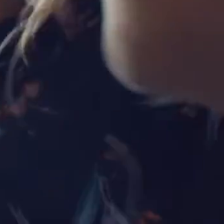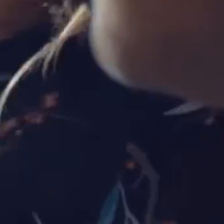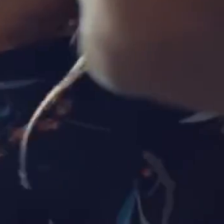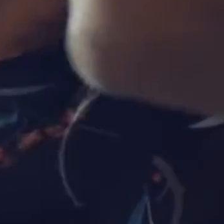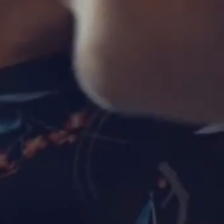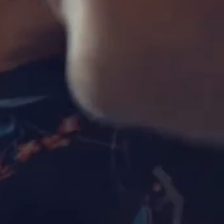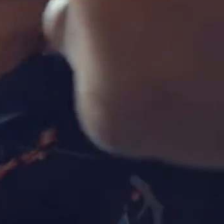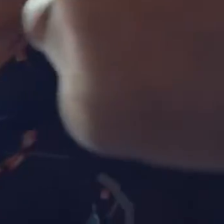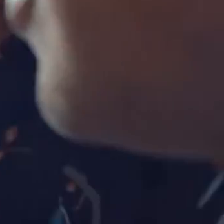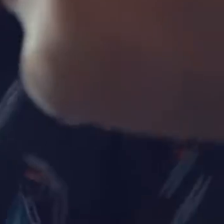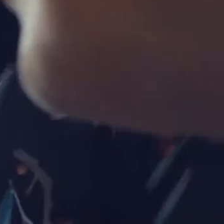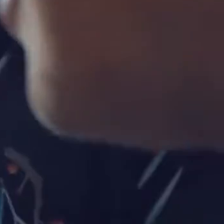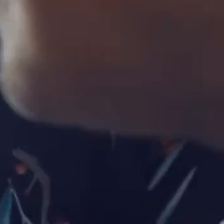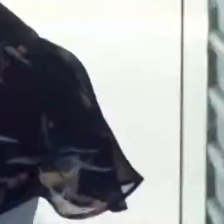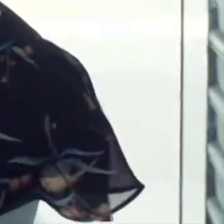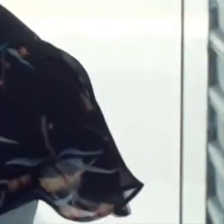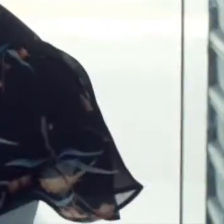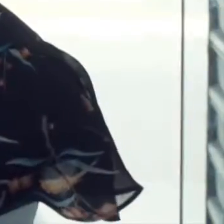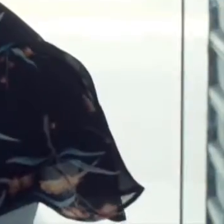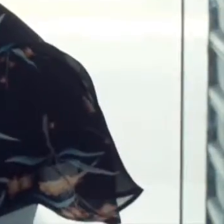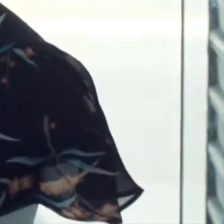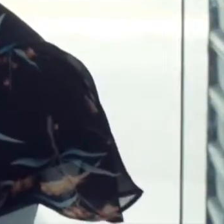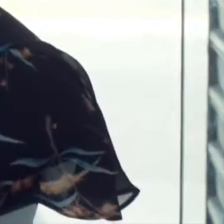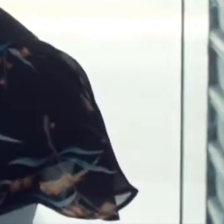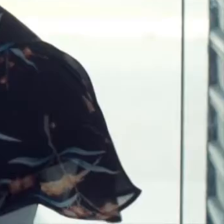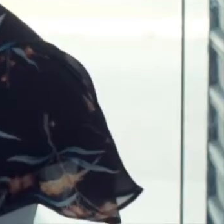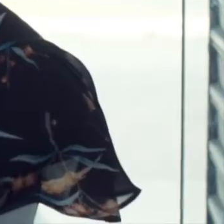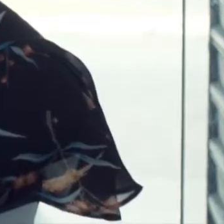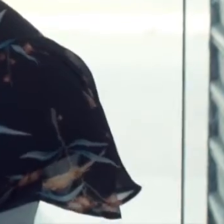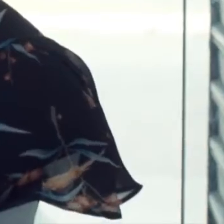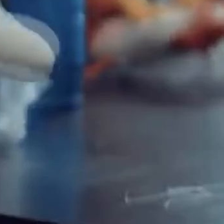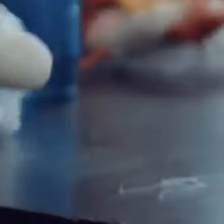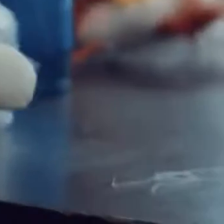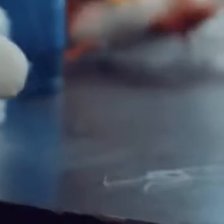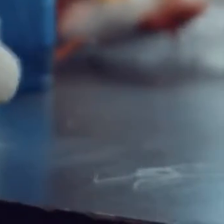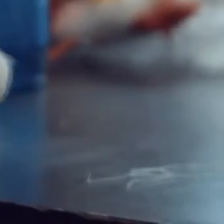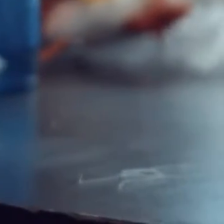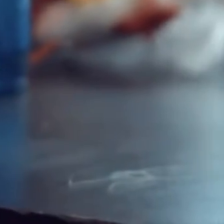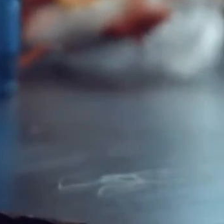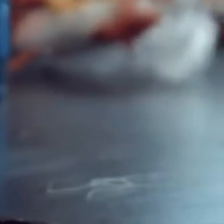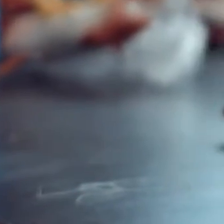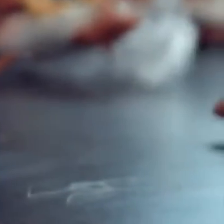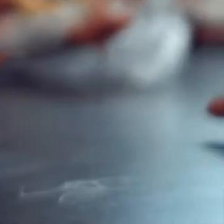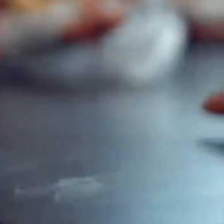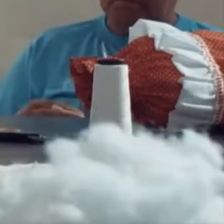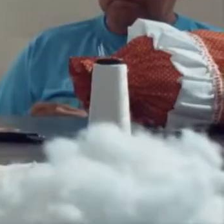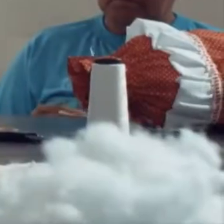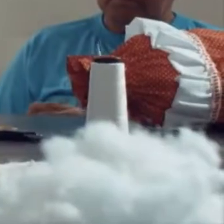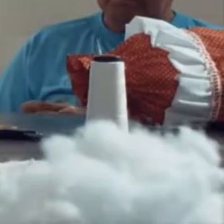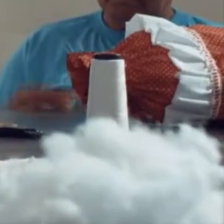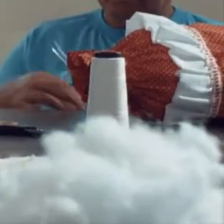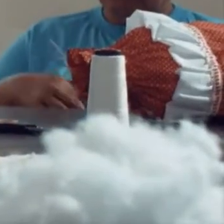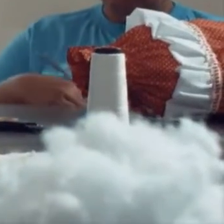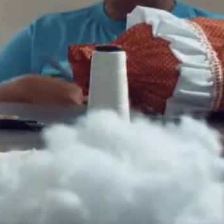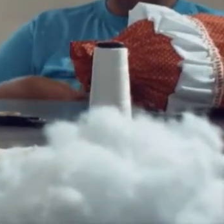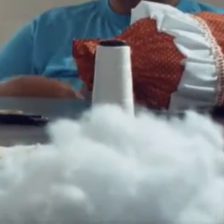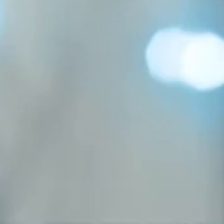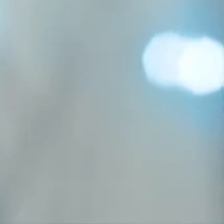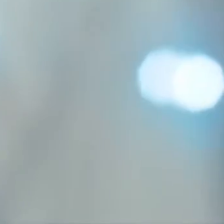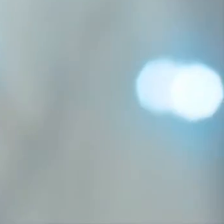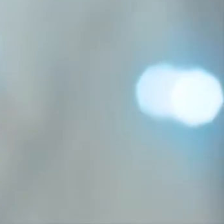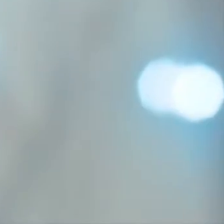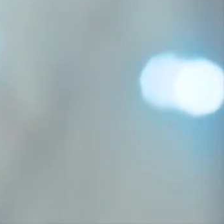pronta. Mas aí um dia uma pessoa me falou, por que não vender? Procurei me aperfeiçoar com